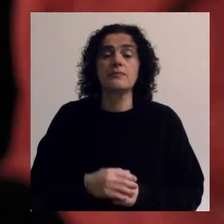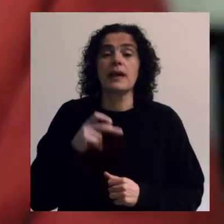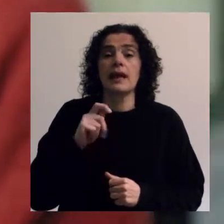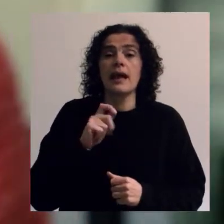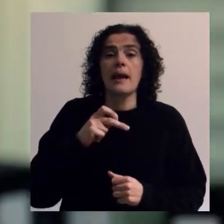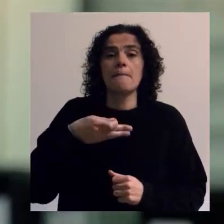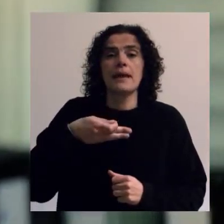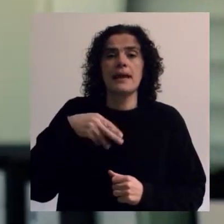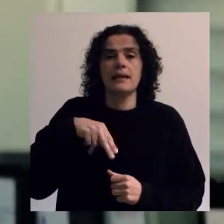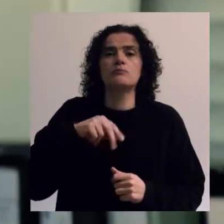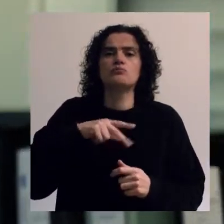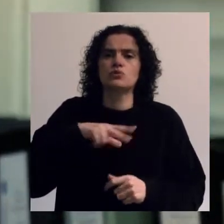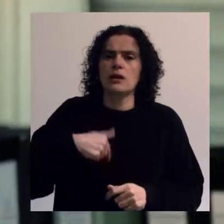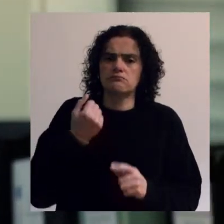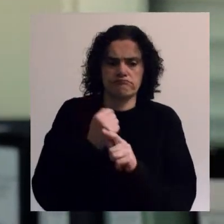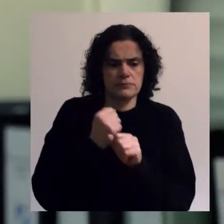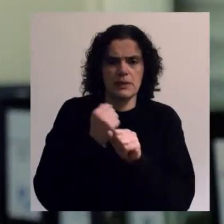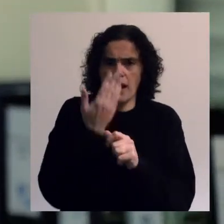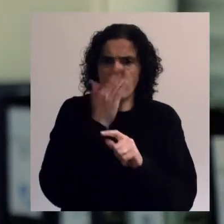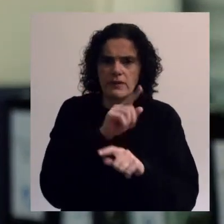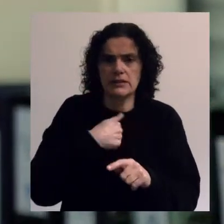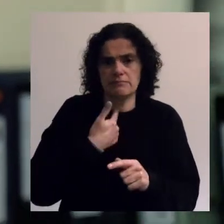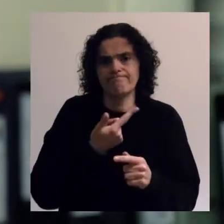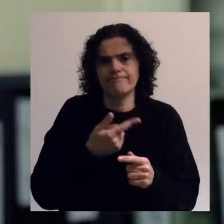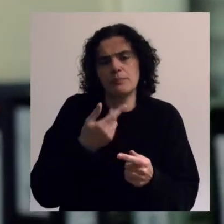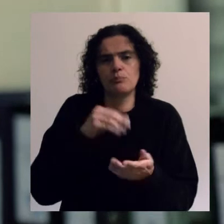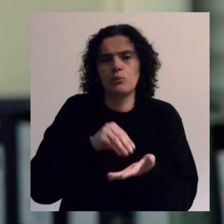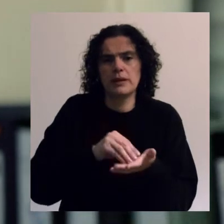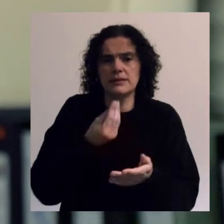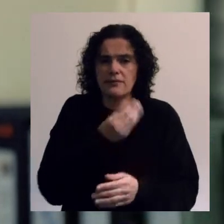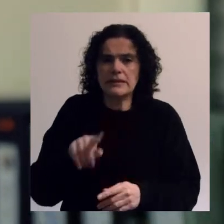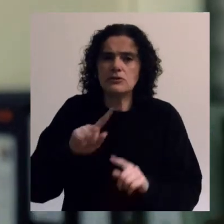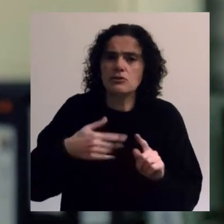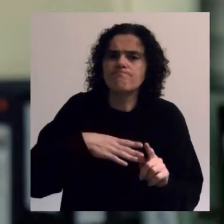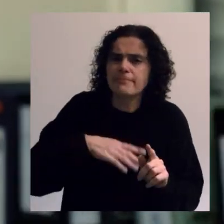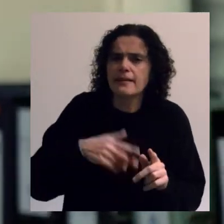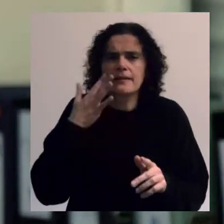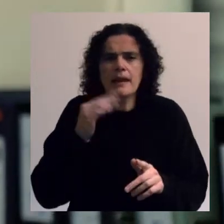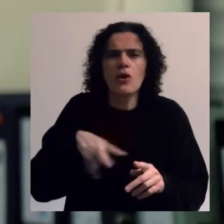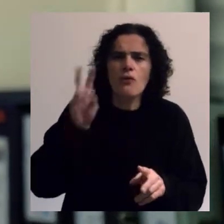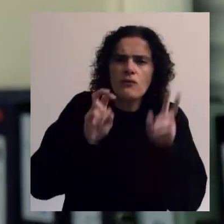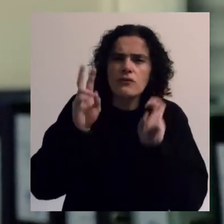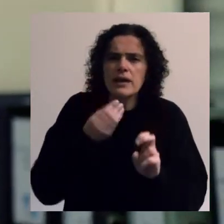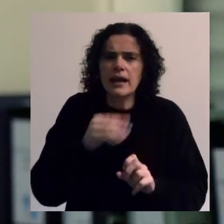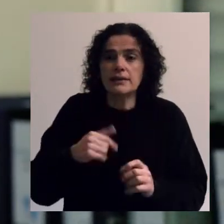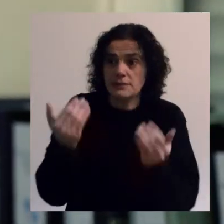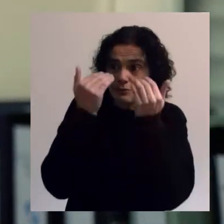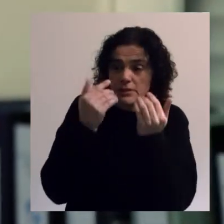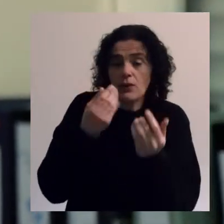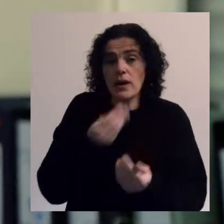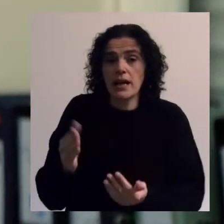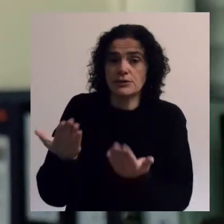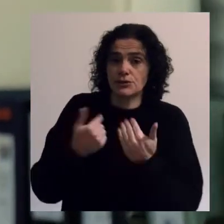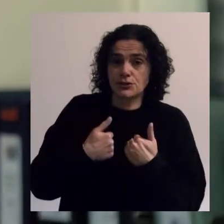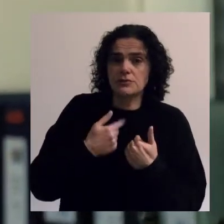A APN Portugal trabalha na Linha da Frente da Pobreza Infantil. Nós procuramos ouvir as crianças e, com a informação que elas